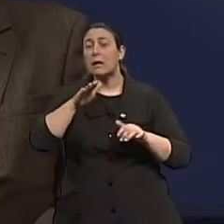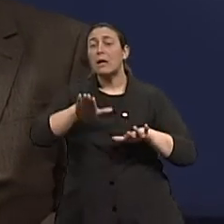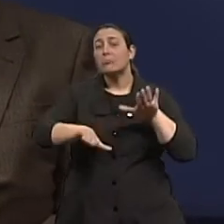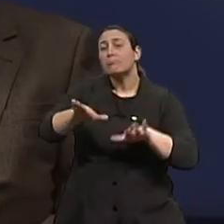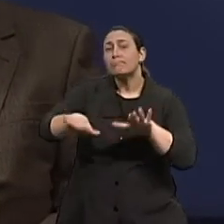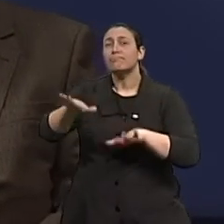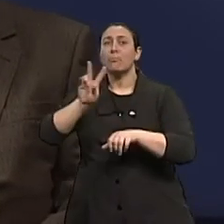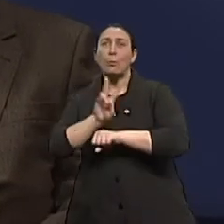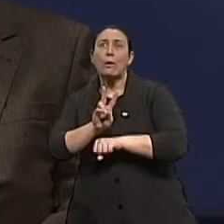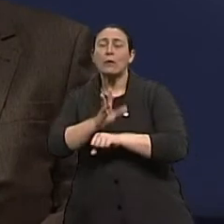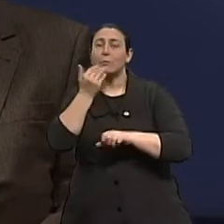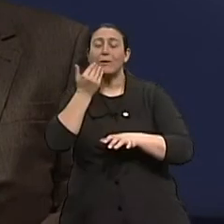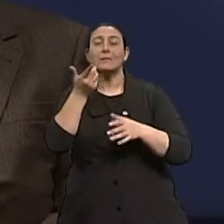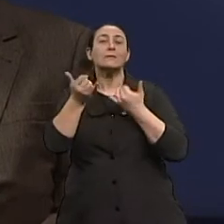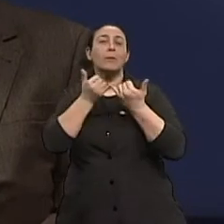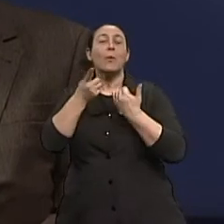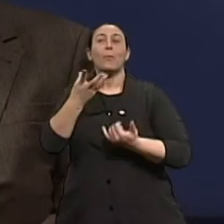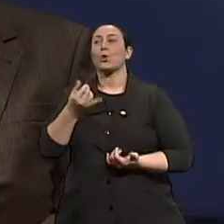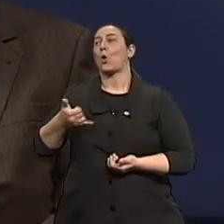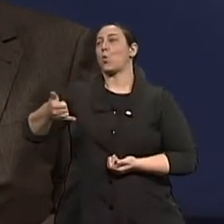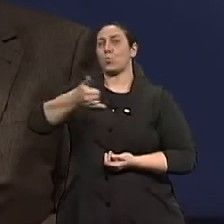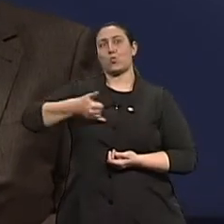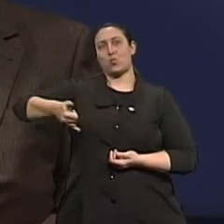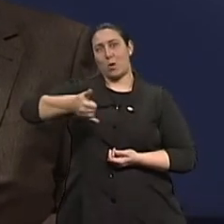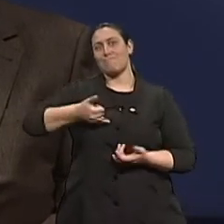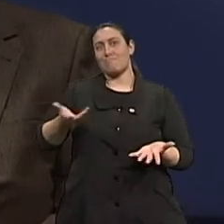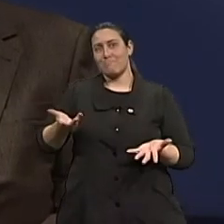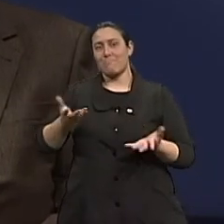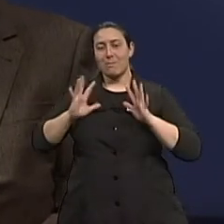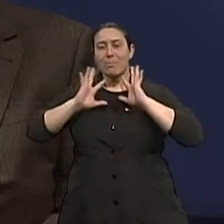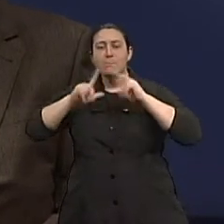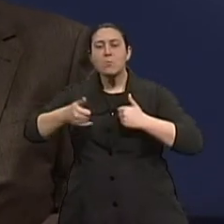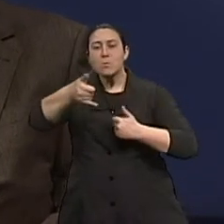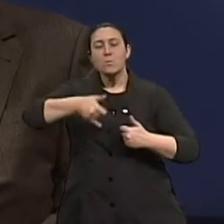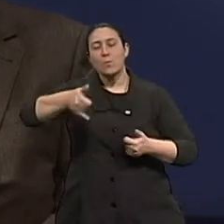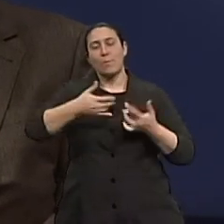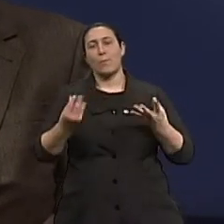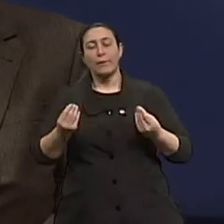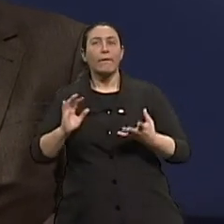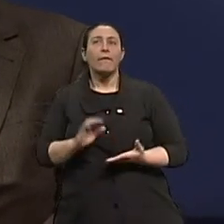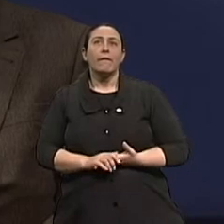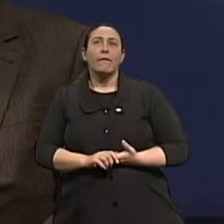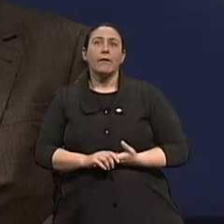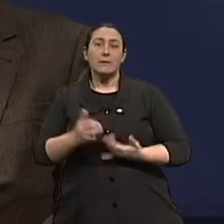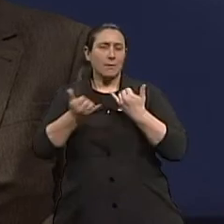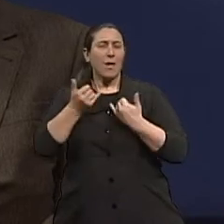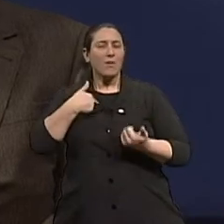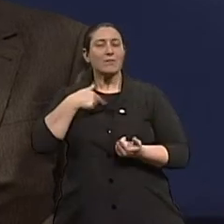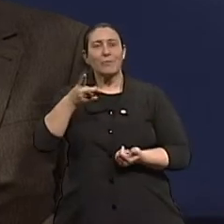Entre eles, o consumo da gordura animal. Ah, ok. Eu gosto de tirar a ideia da cor